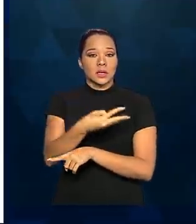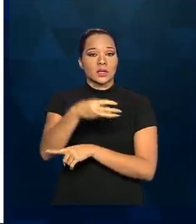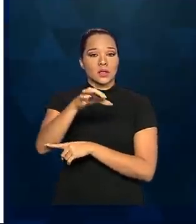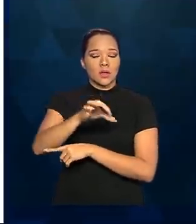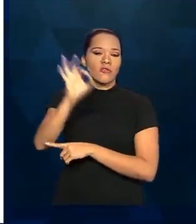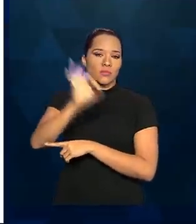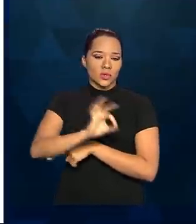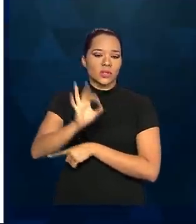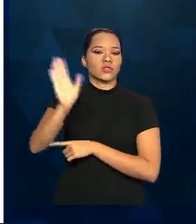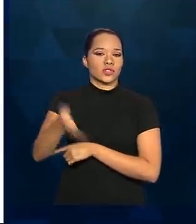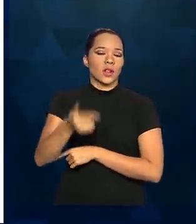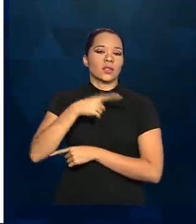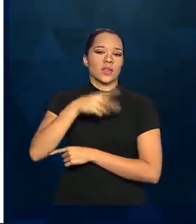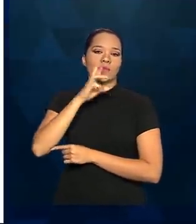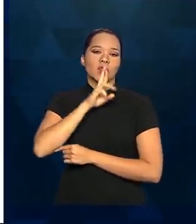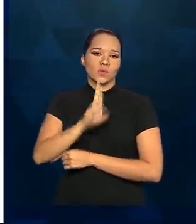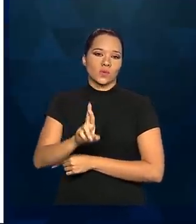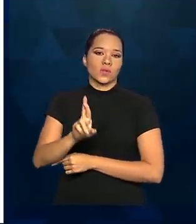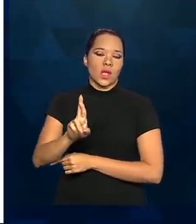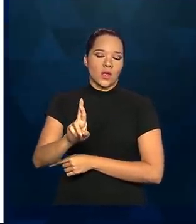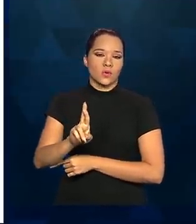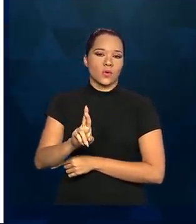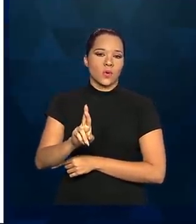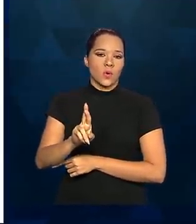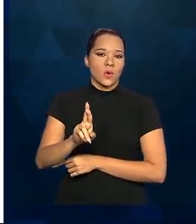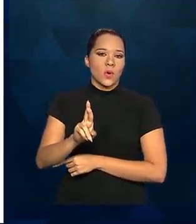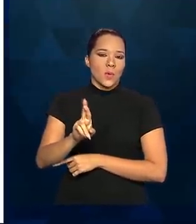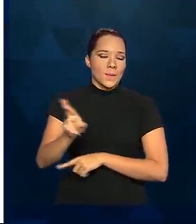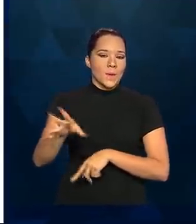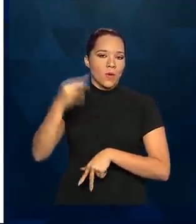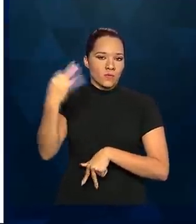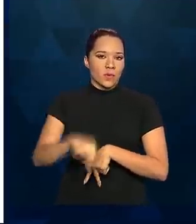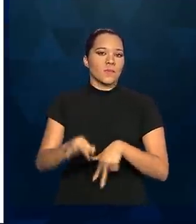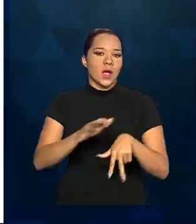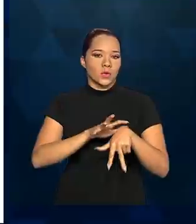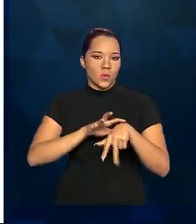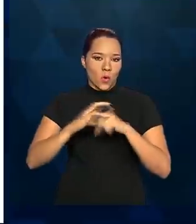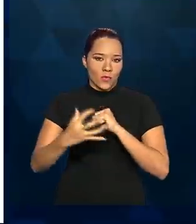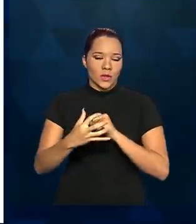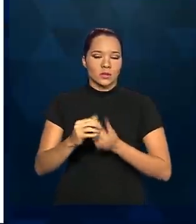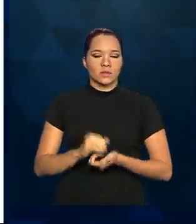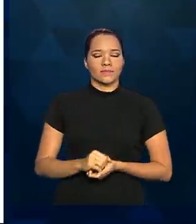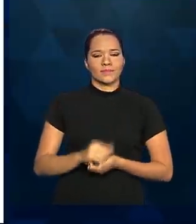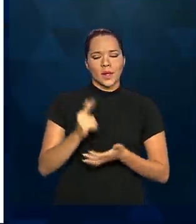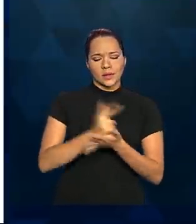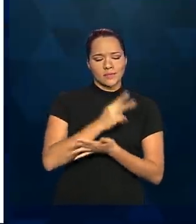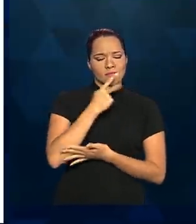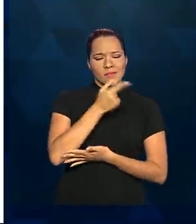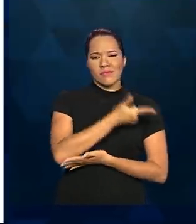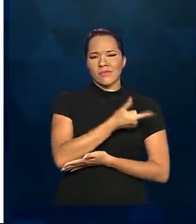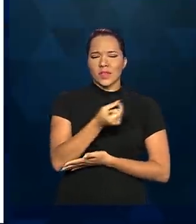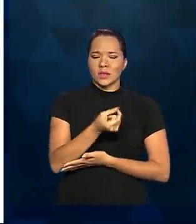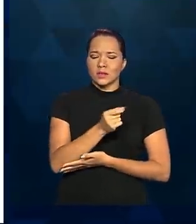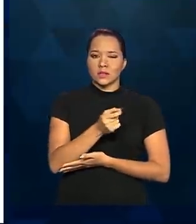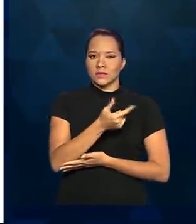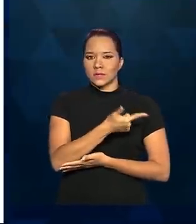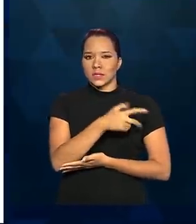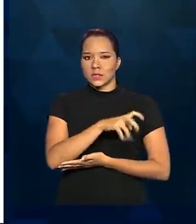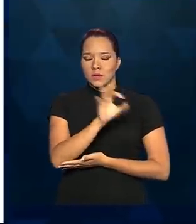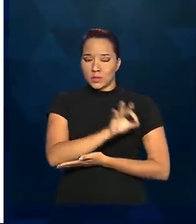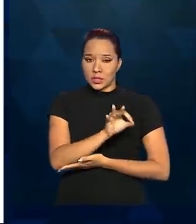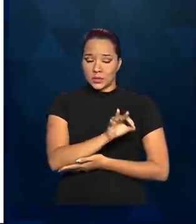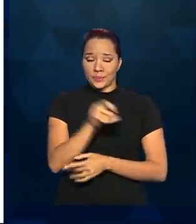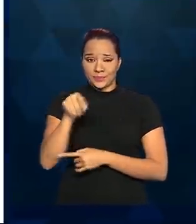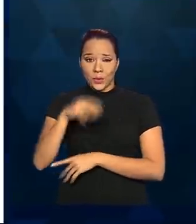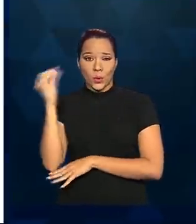% também tiveram resultado positivo. Se a gente comparar a literatura, fala em 20%, mais ou menos, de 20% a 25%. O nosso